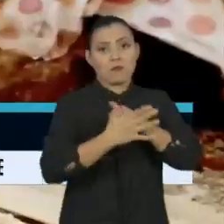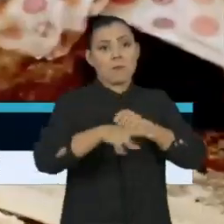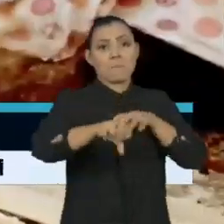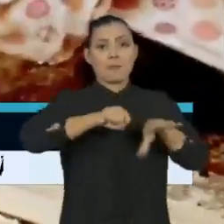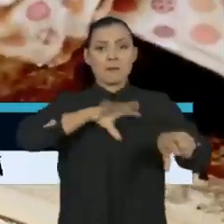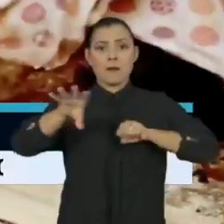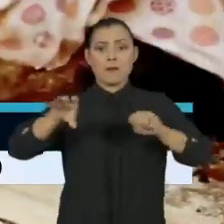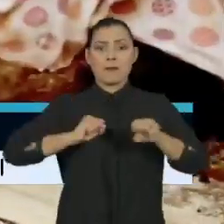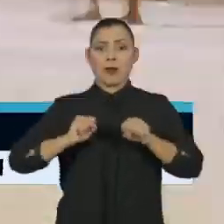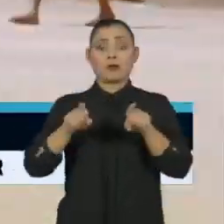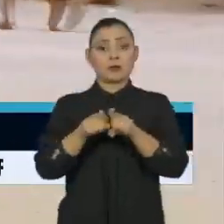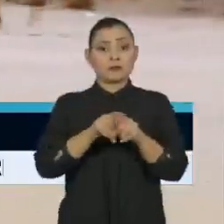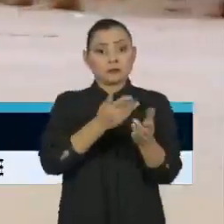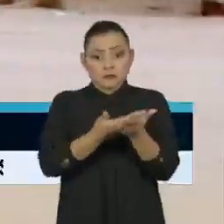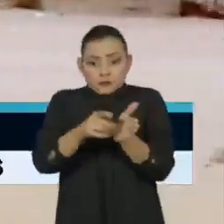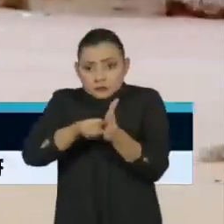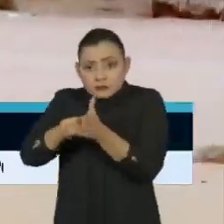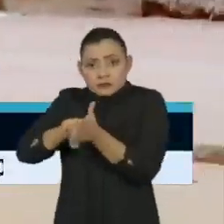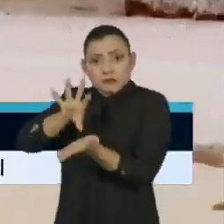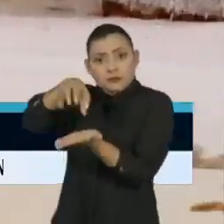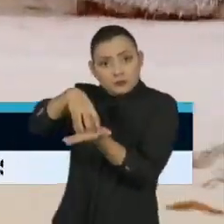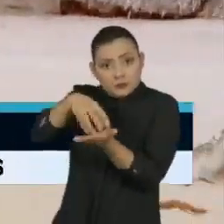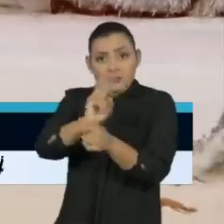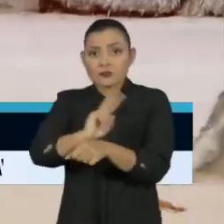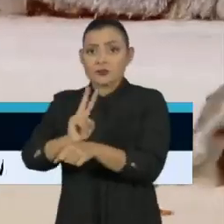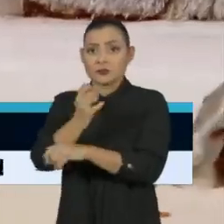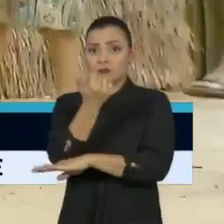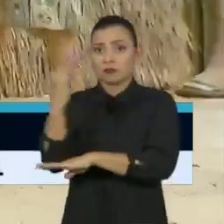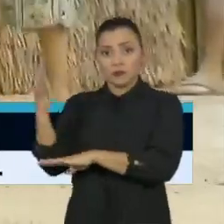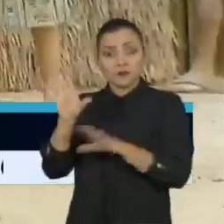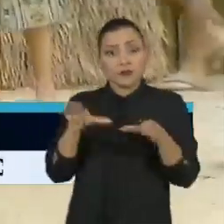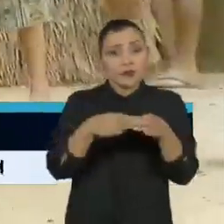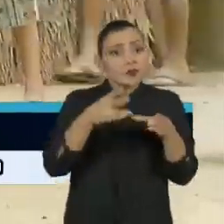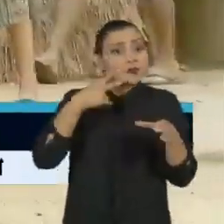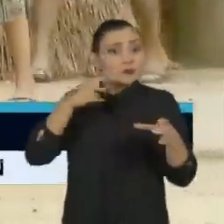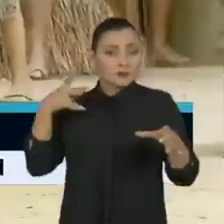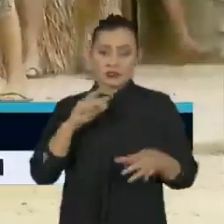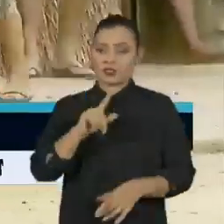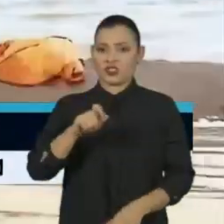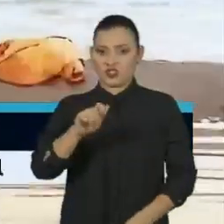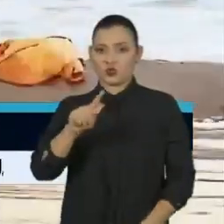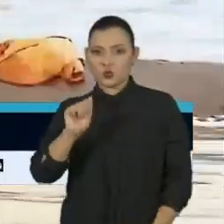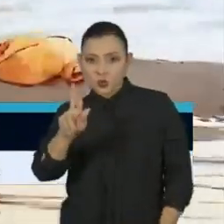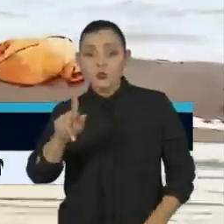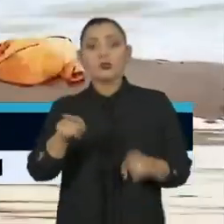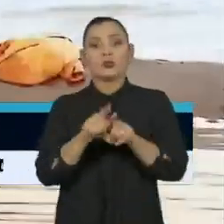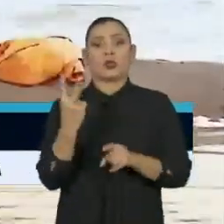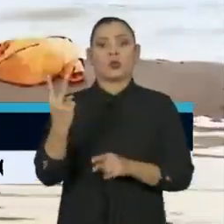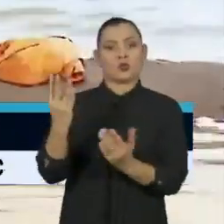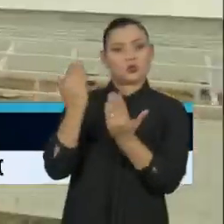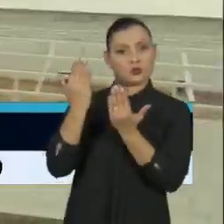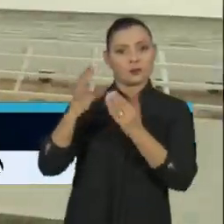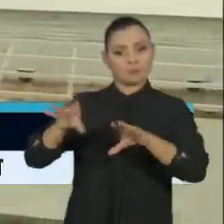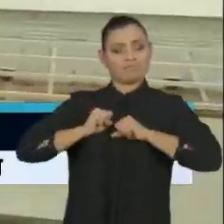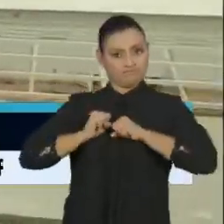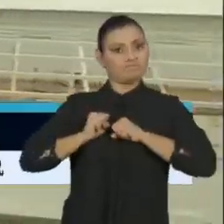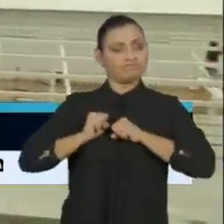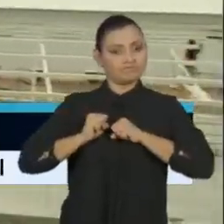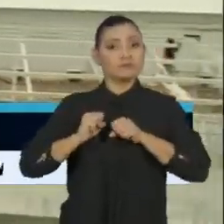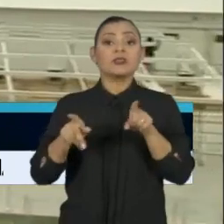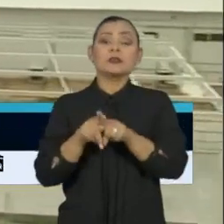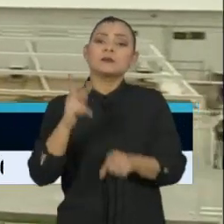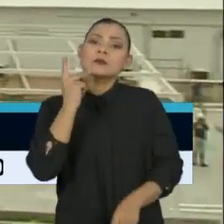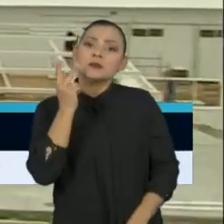Instituto Socioambiental, o Distrito Sanitário Especial Indígena do Xingu tem dois casos suspeitos da doença. No